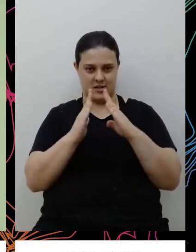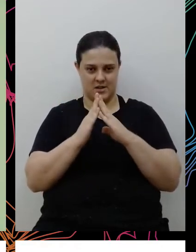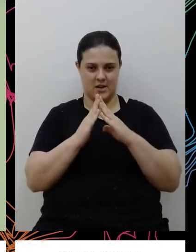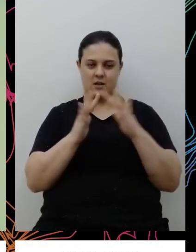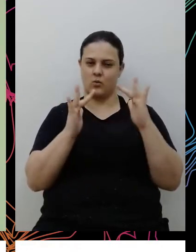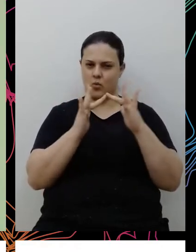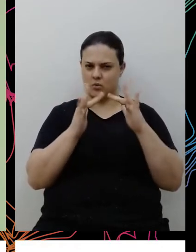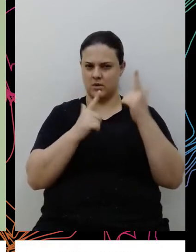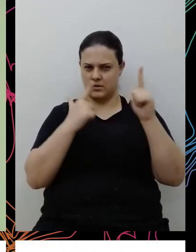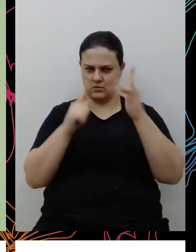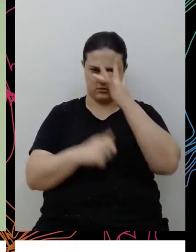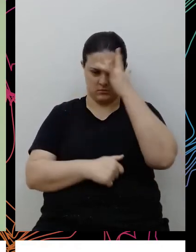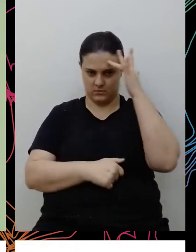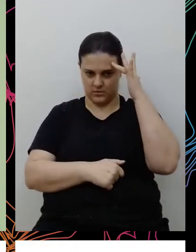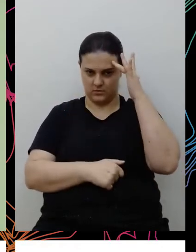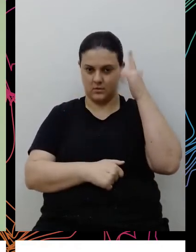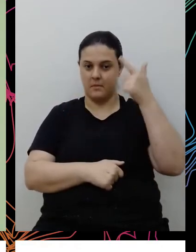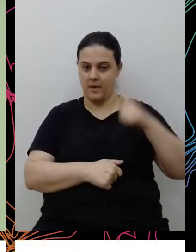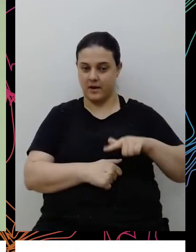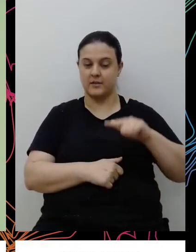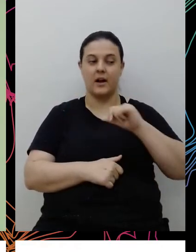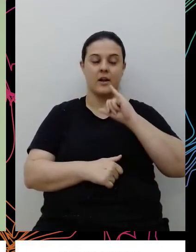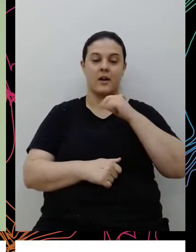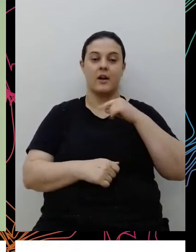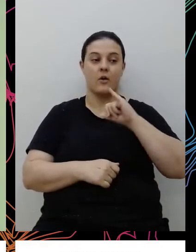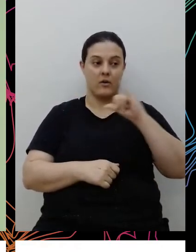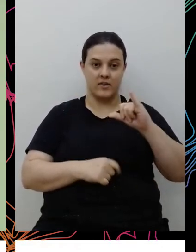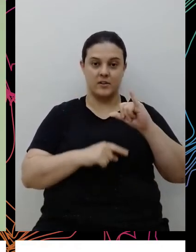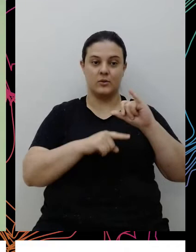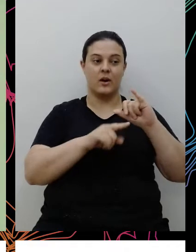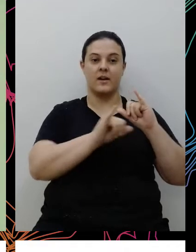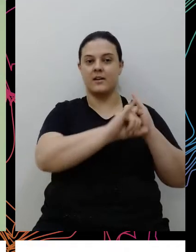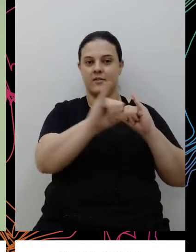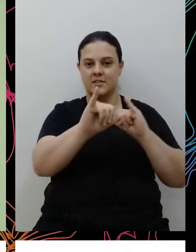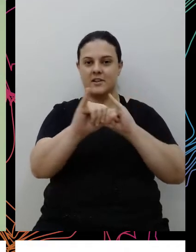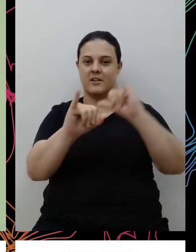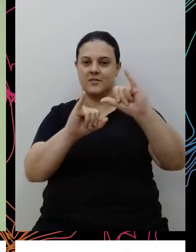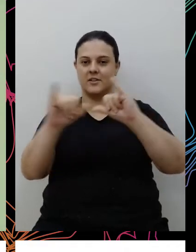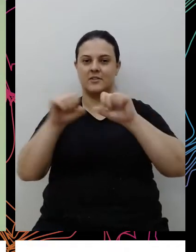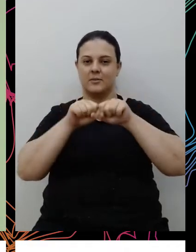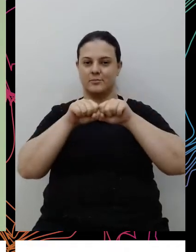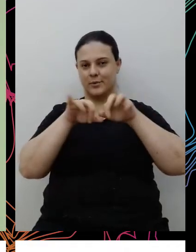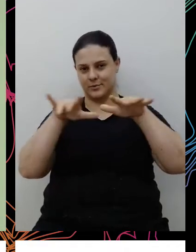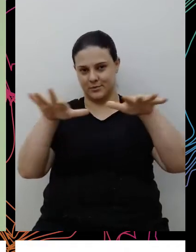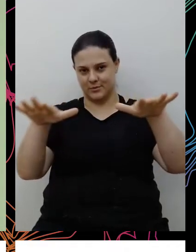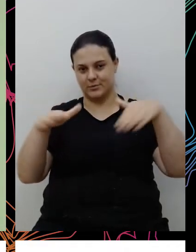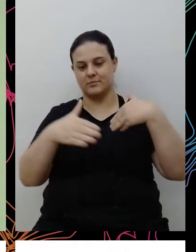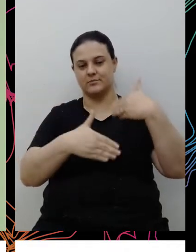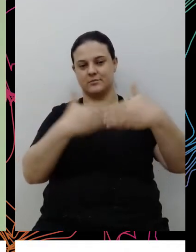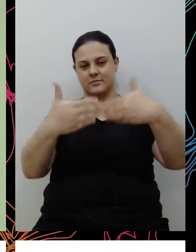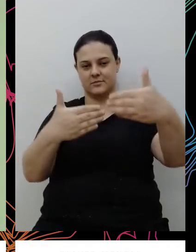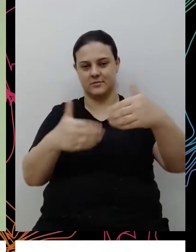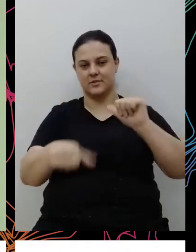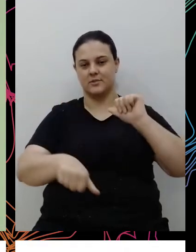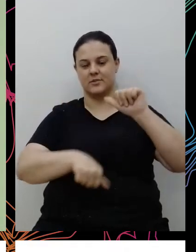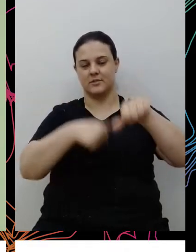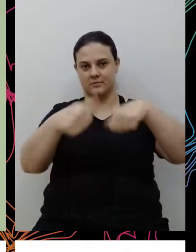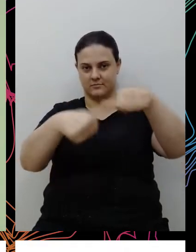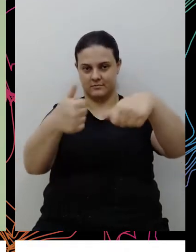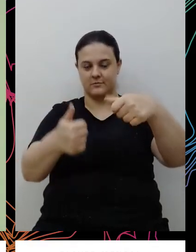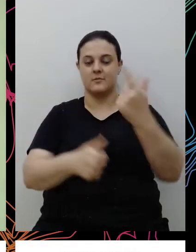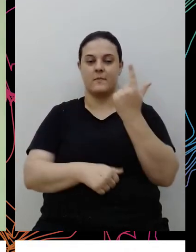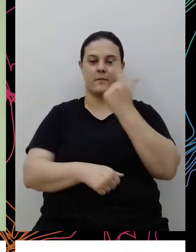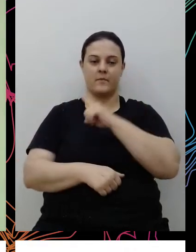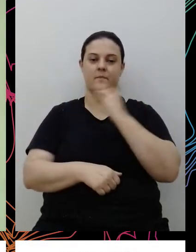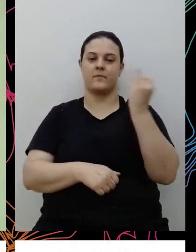outros, eu conto para mais um que conta para mais um que fala para mais outro e aí vai virando uma jornada de transformação, né, isso é